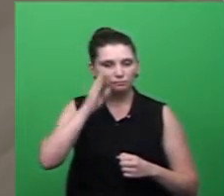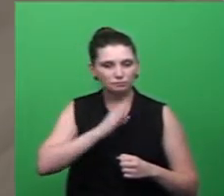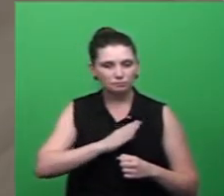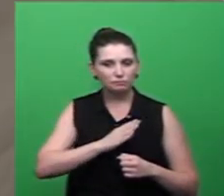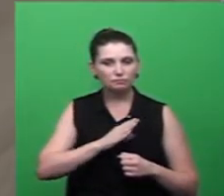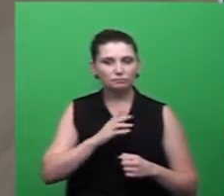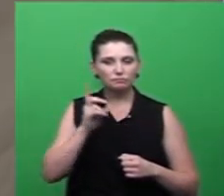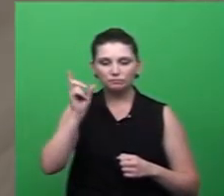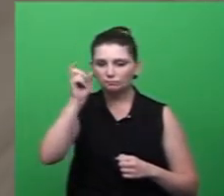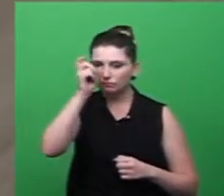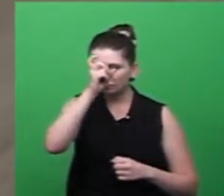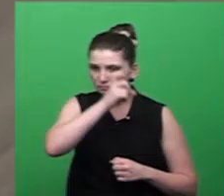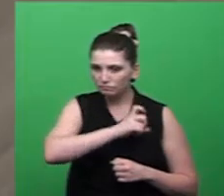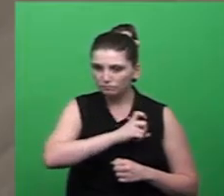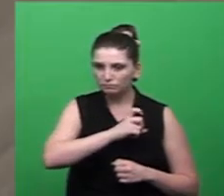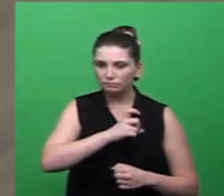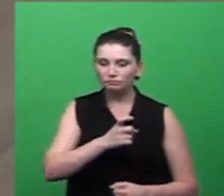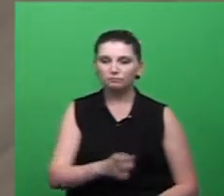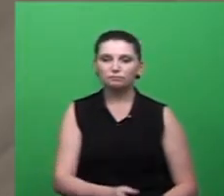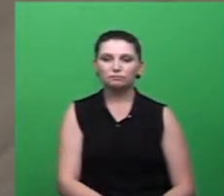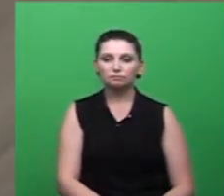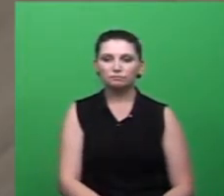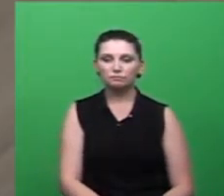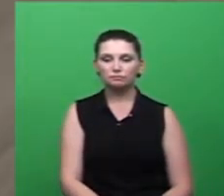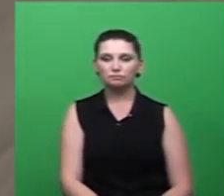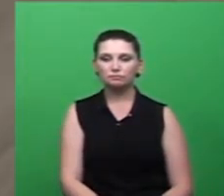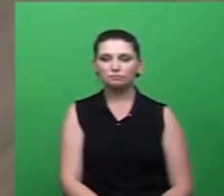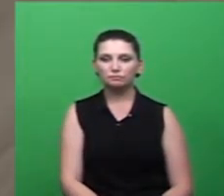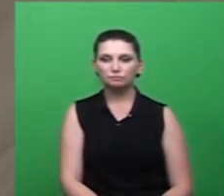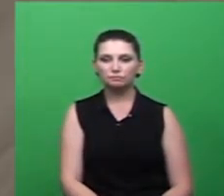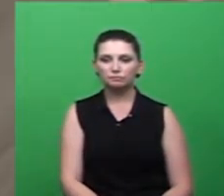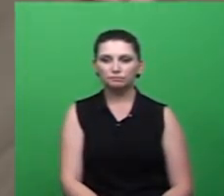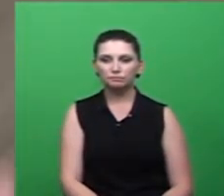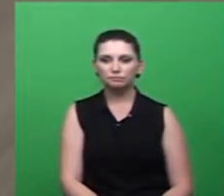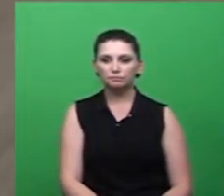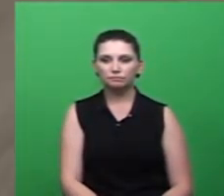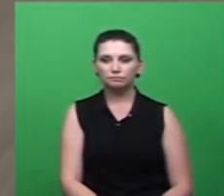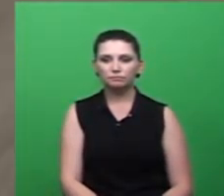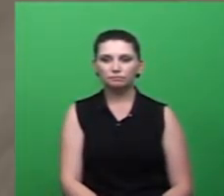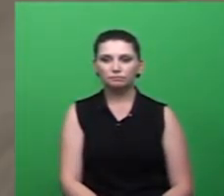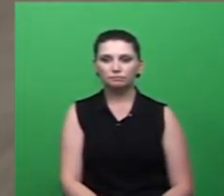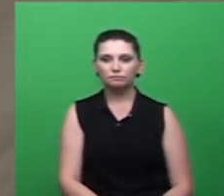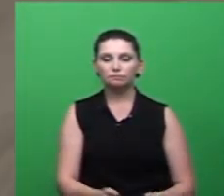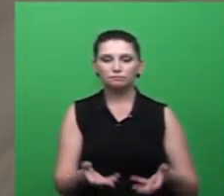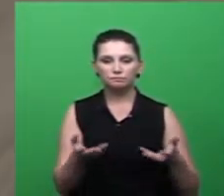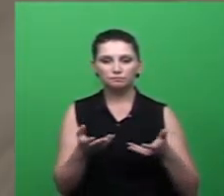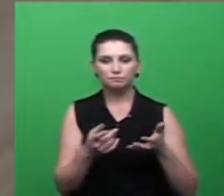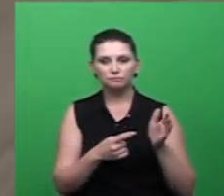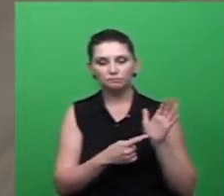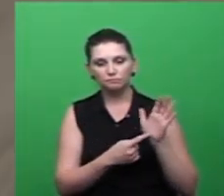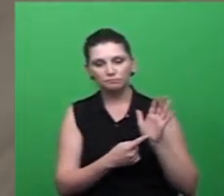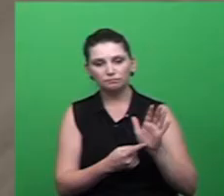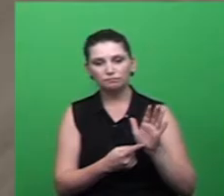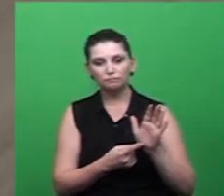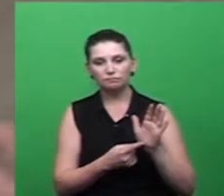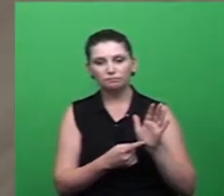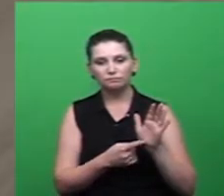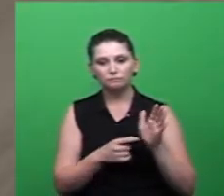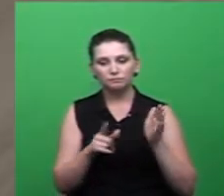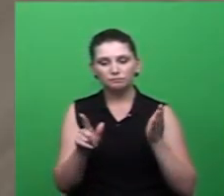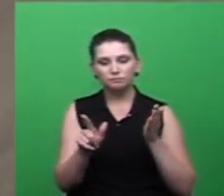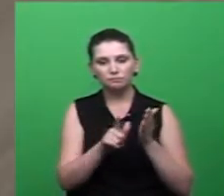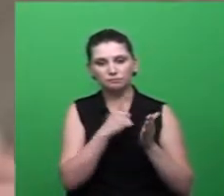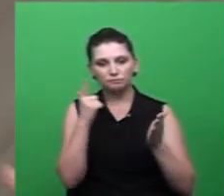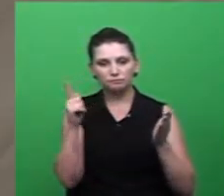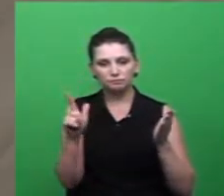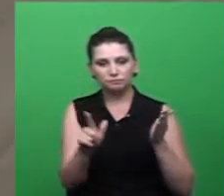vivenciando com relação a essa epidemia. Então, eu vou passar alguns slides aqui atrás, só para vocês terem ideia de como